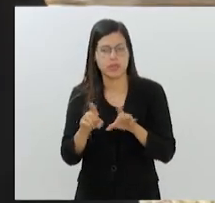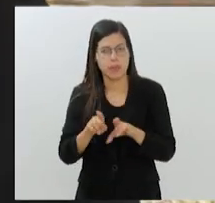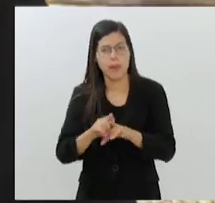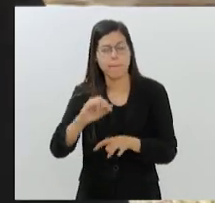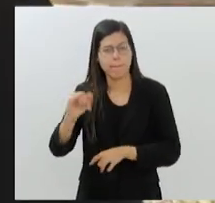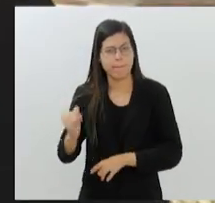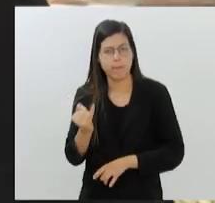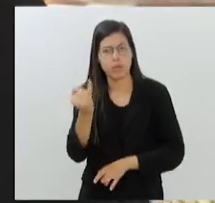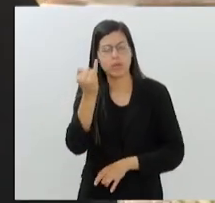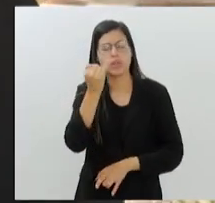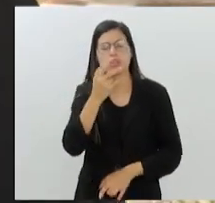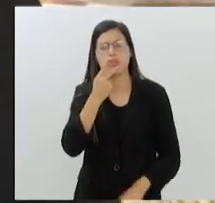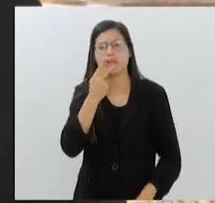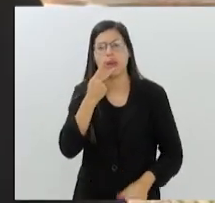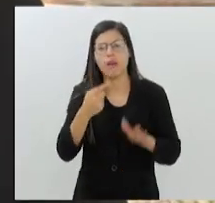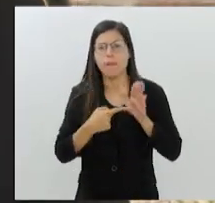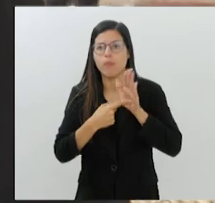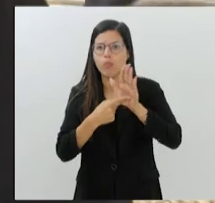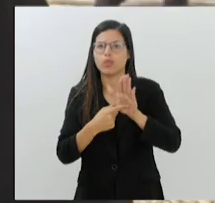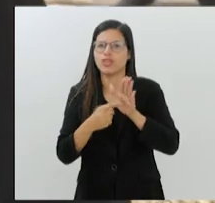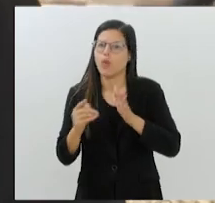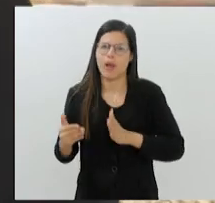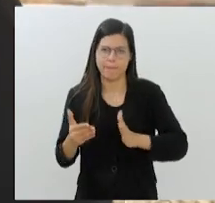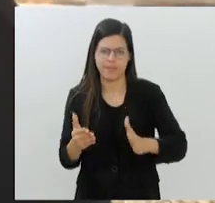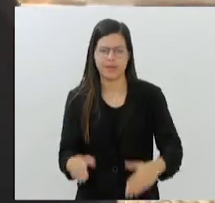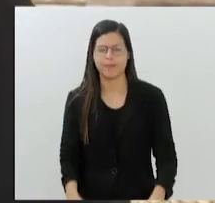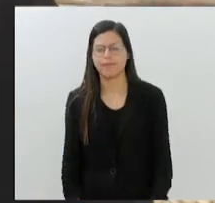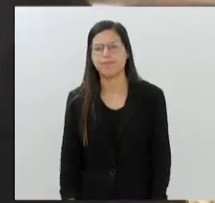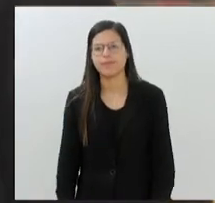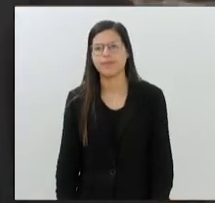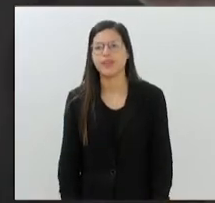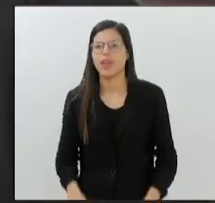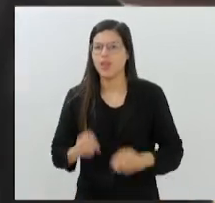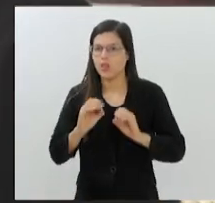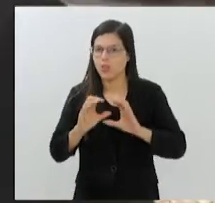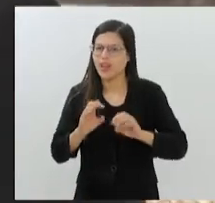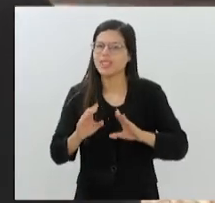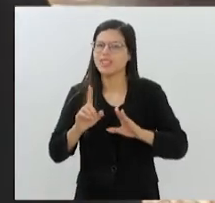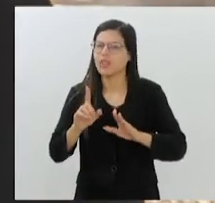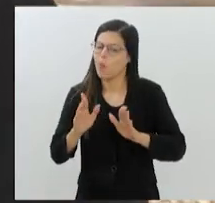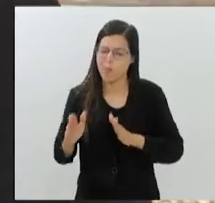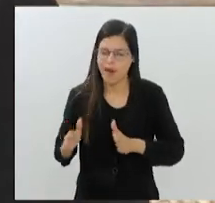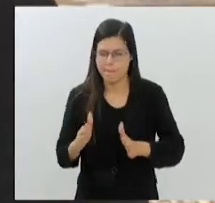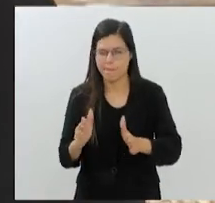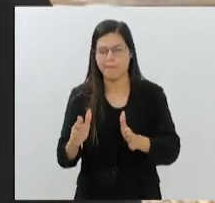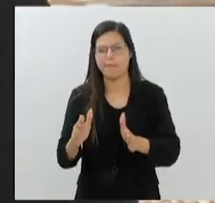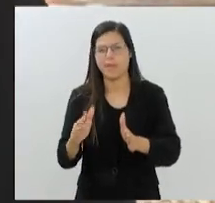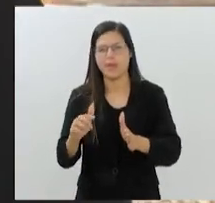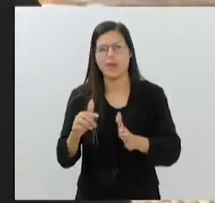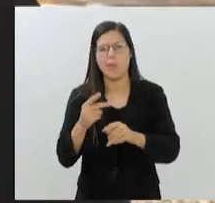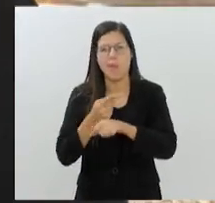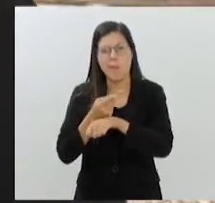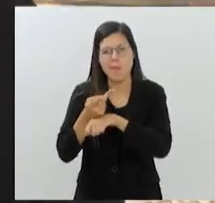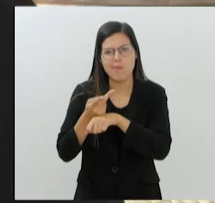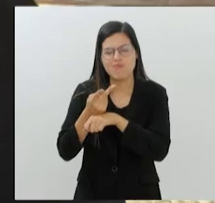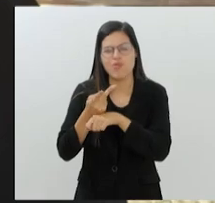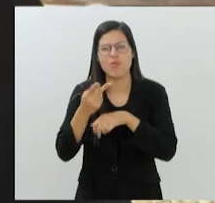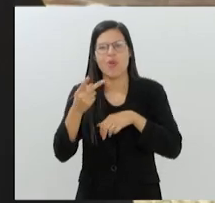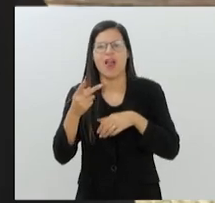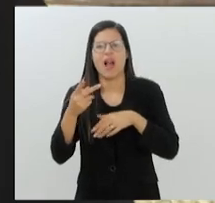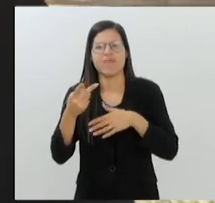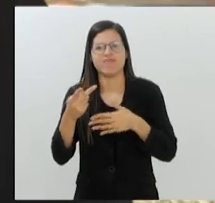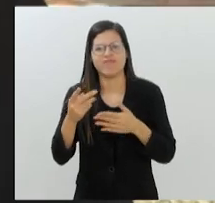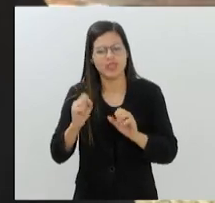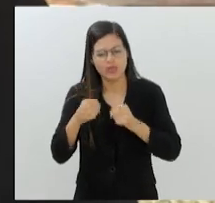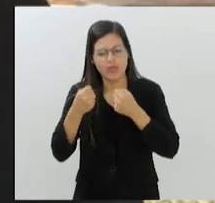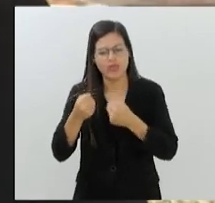que acho que é o caminho, né? É, educação é o caminho, né, Renato? É você buscar esse sonho aí e se dedicar a